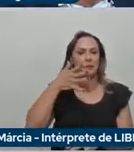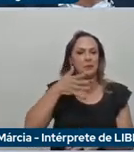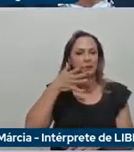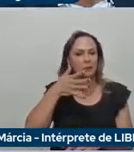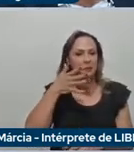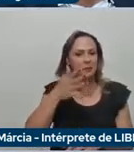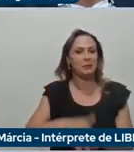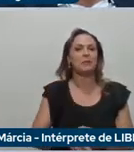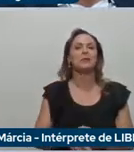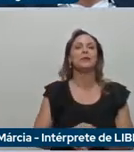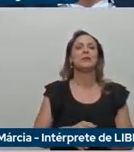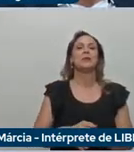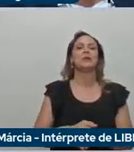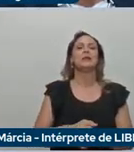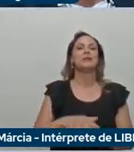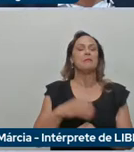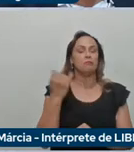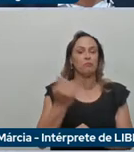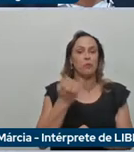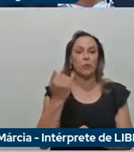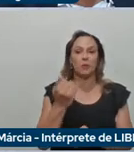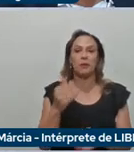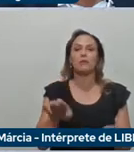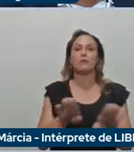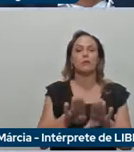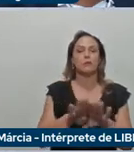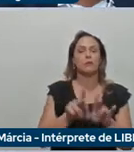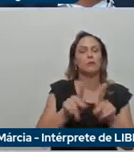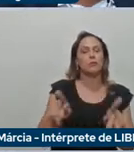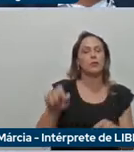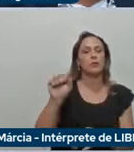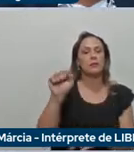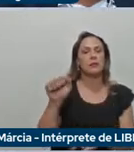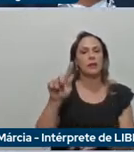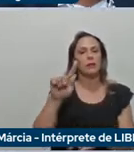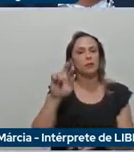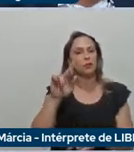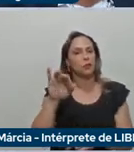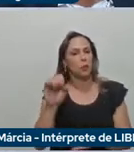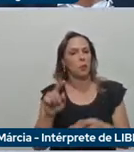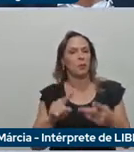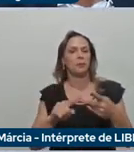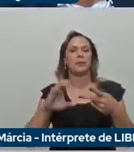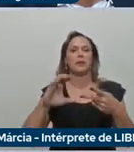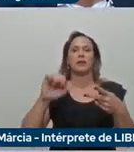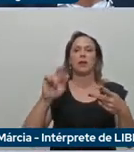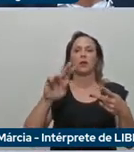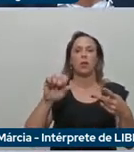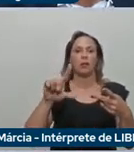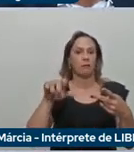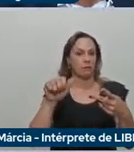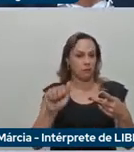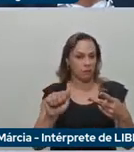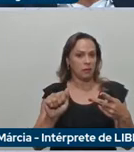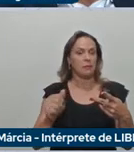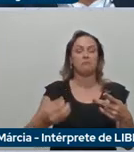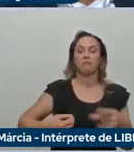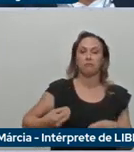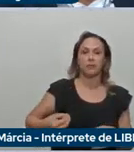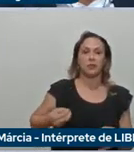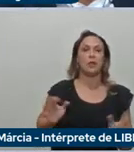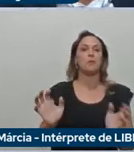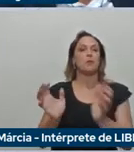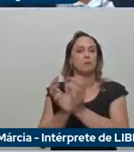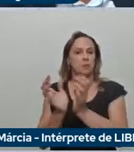professora Rosa, professor Sérgio, eu sou professora Carolina Nunan, e eu faço parte da equipe do Departamento de Engenharia de Produção,